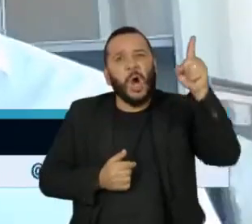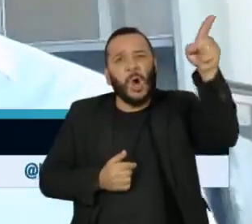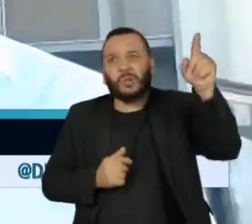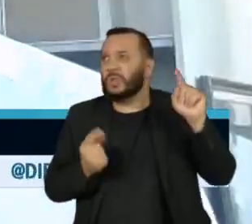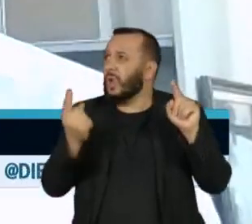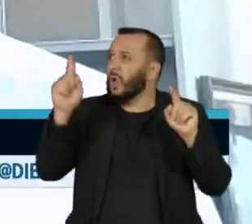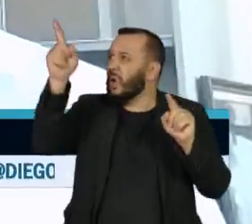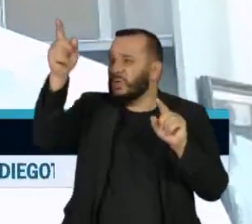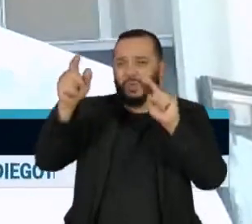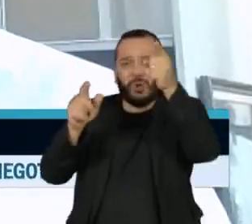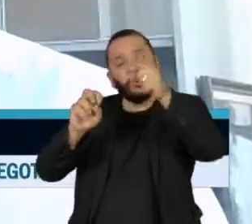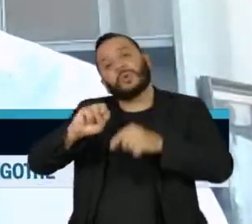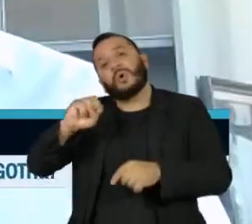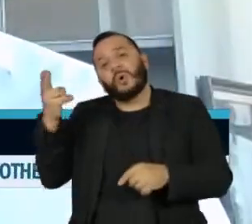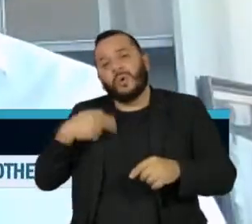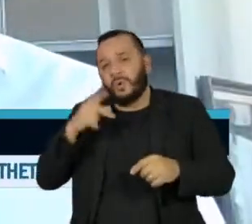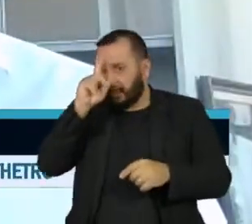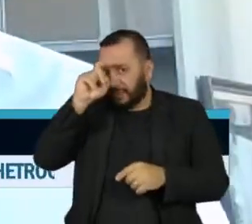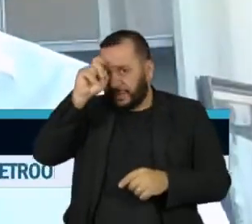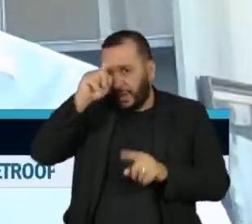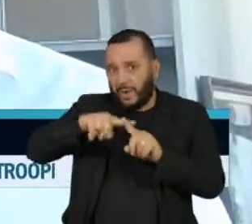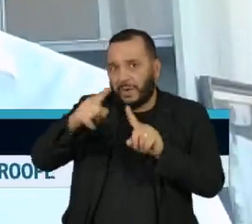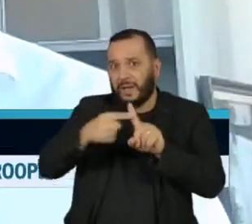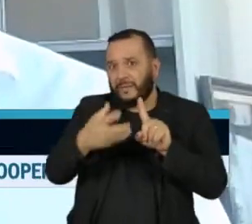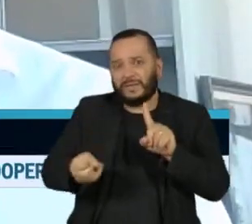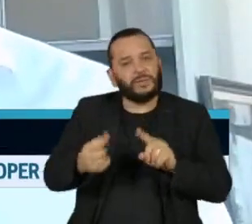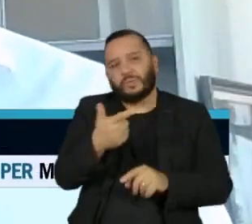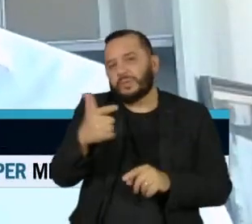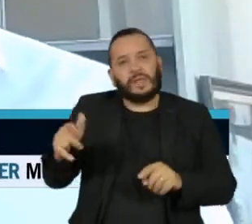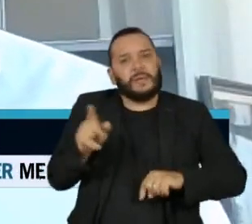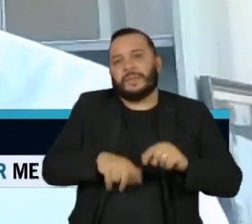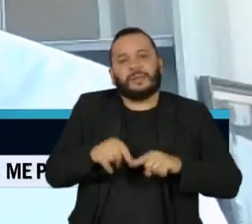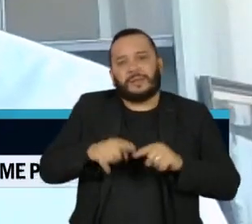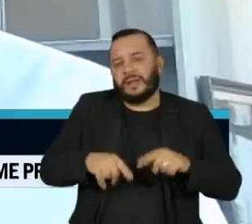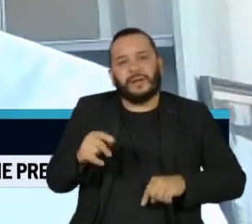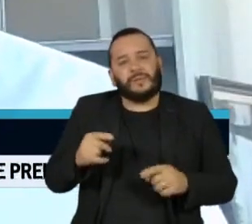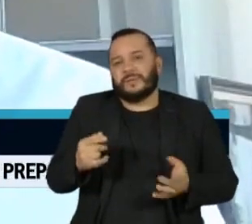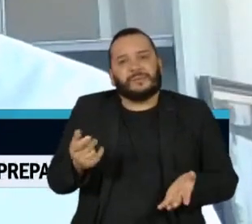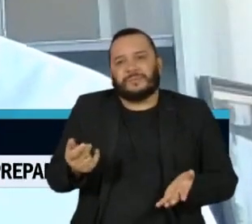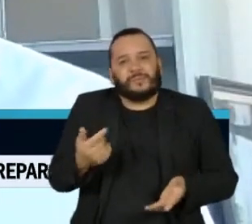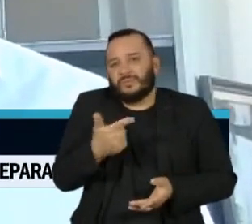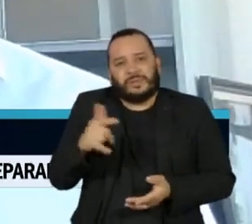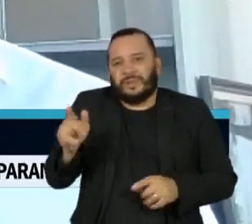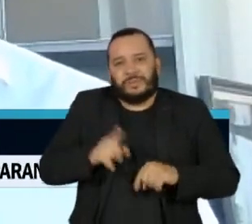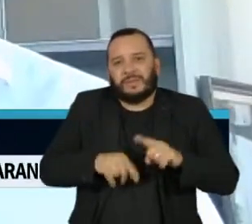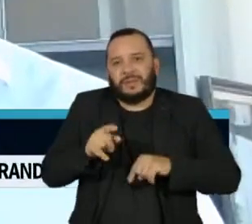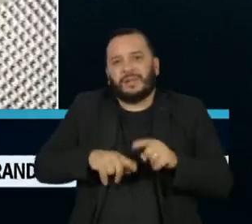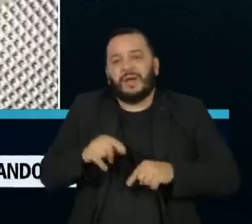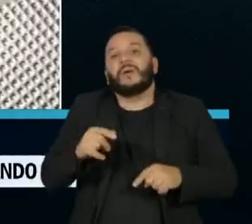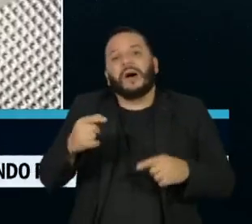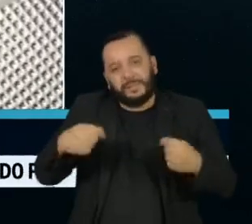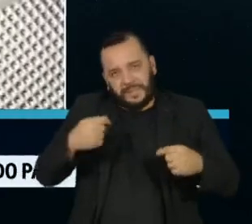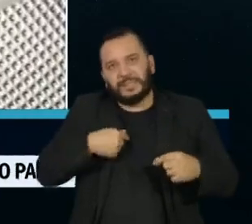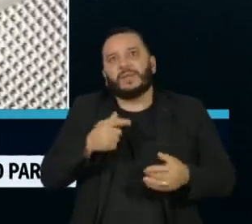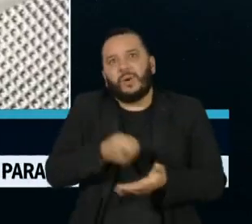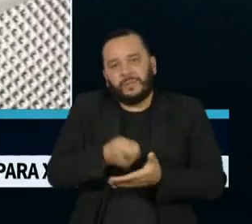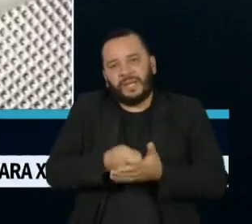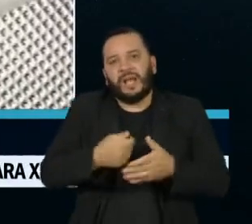nas outras maternidades, ele não vai encontrar esse material que ele foi treinado e termina fazendo a curetagem.